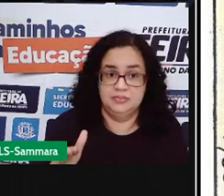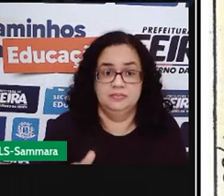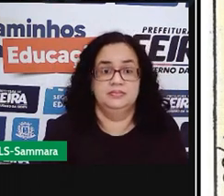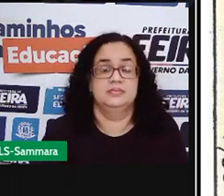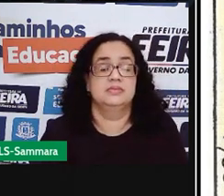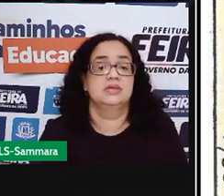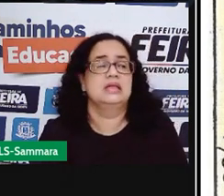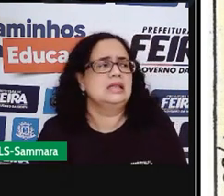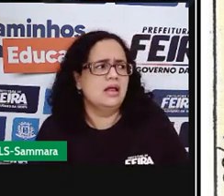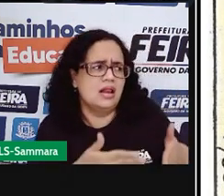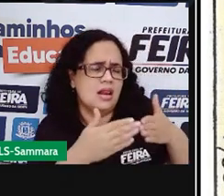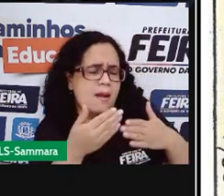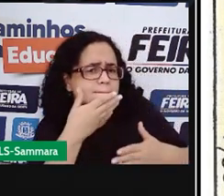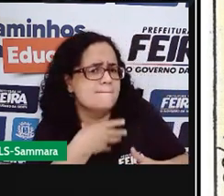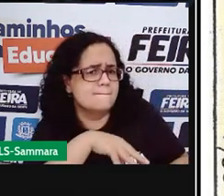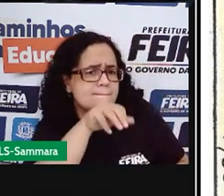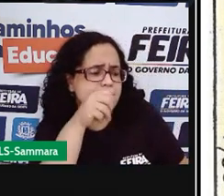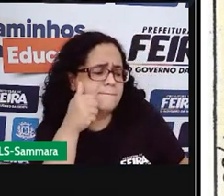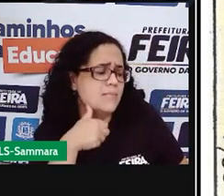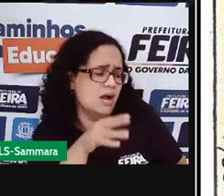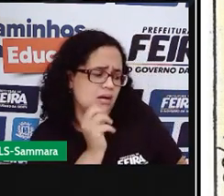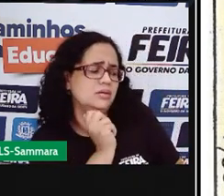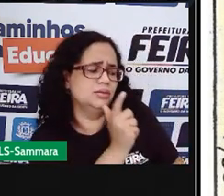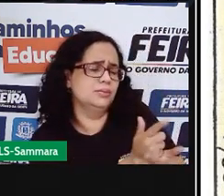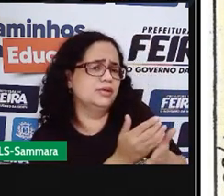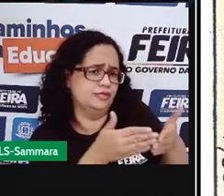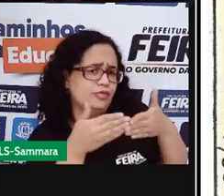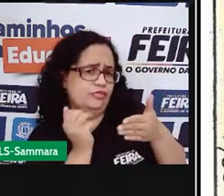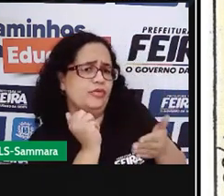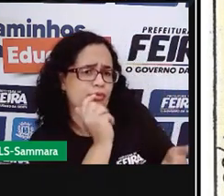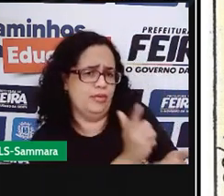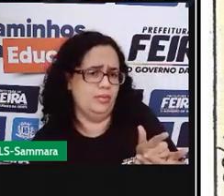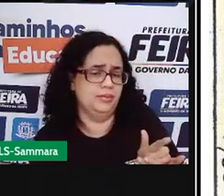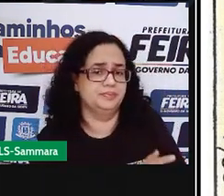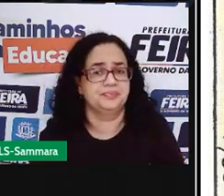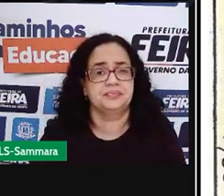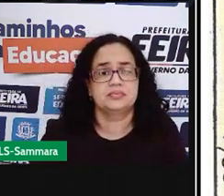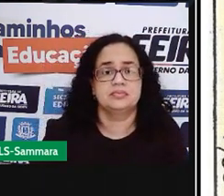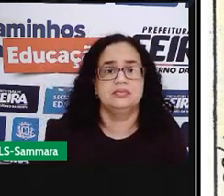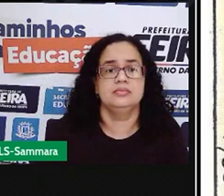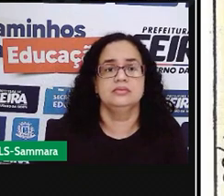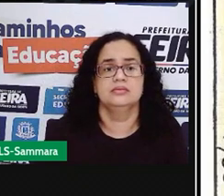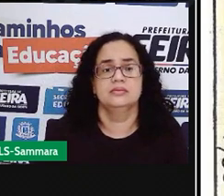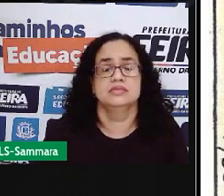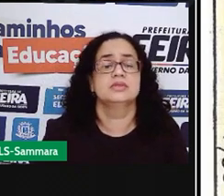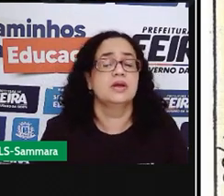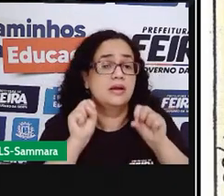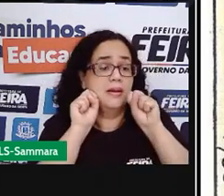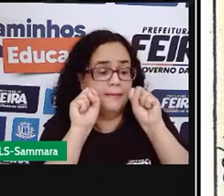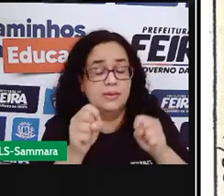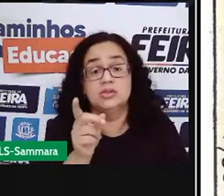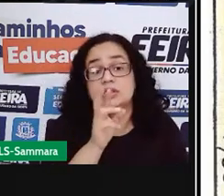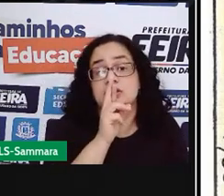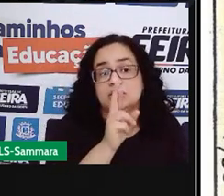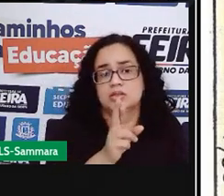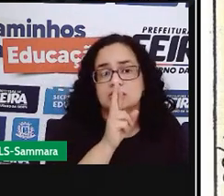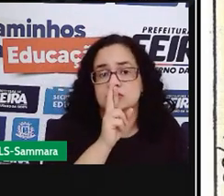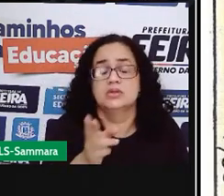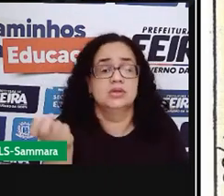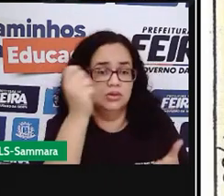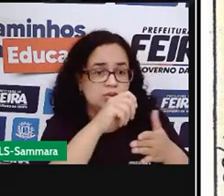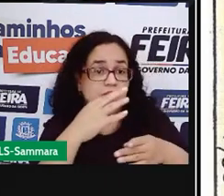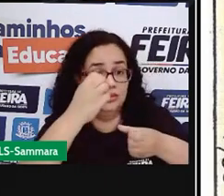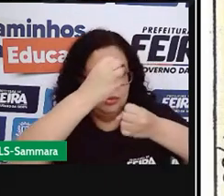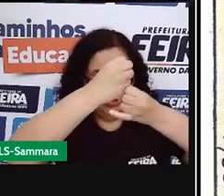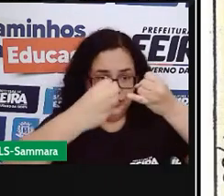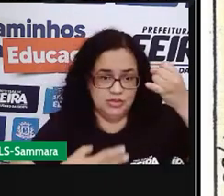a convencer os pais a consumir? O que vocês poderiam me responder? Coloca aí no bate